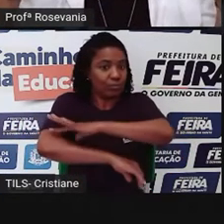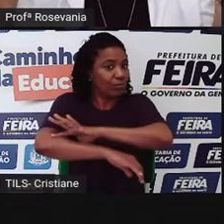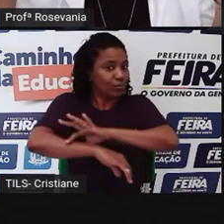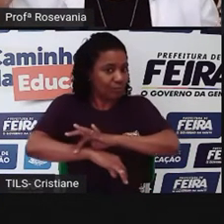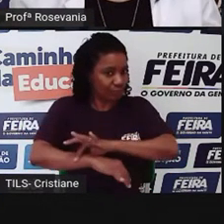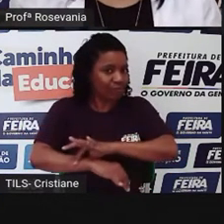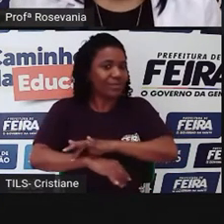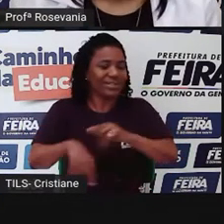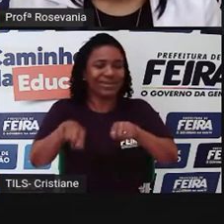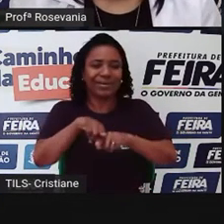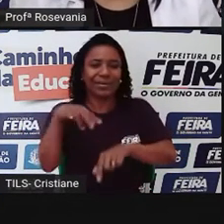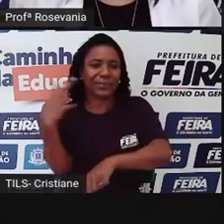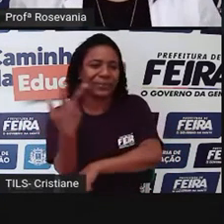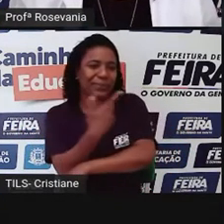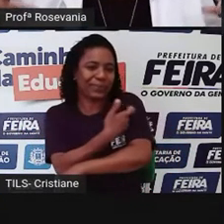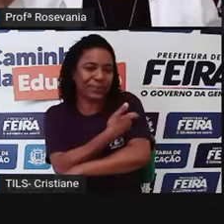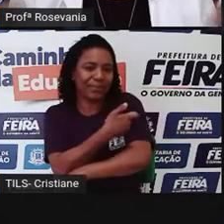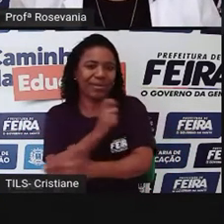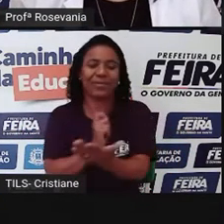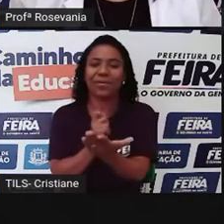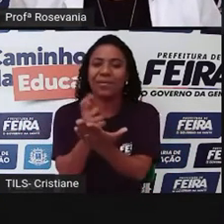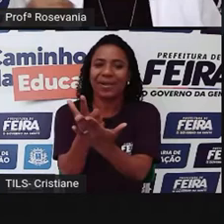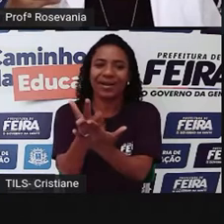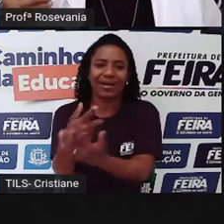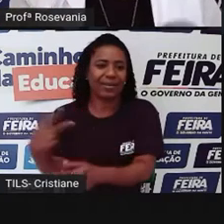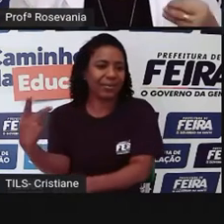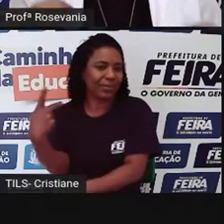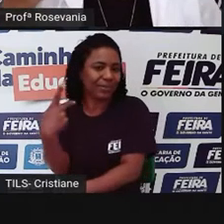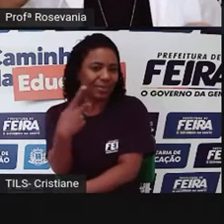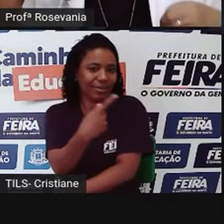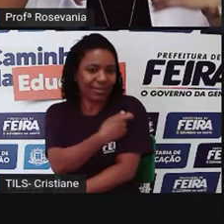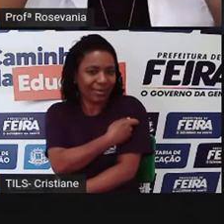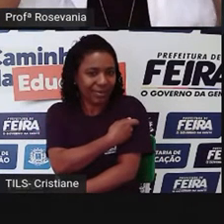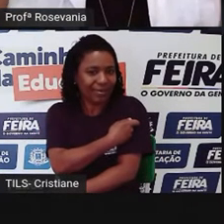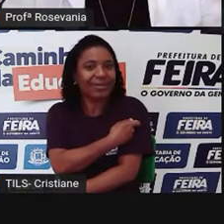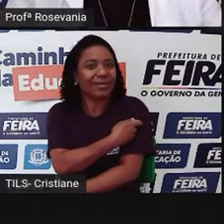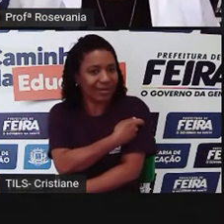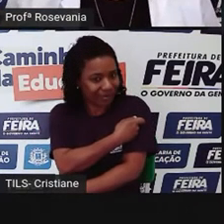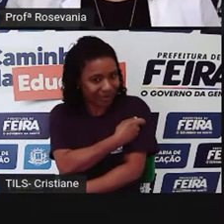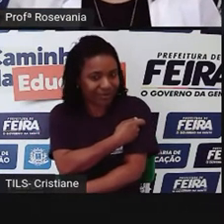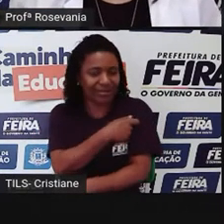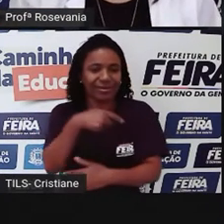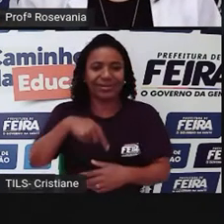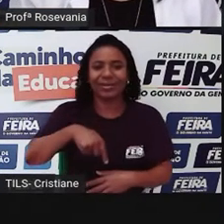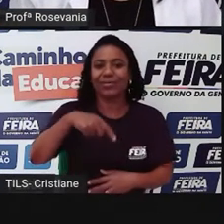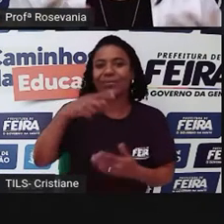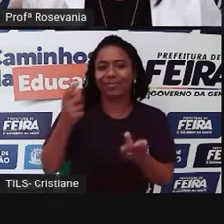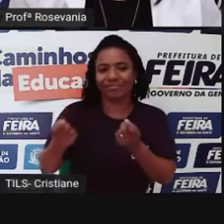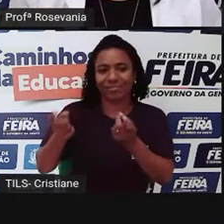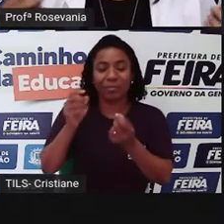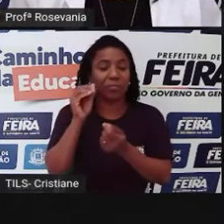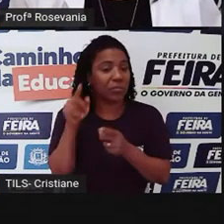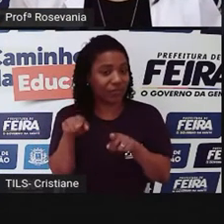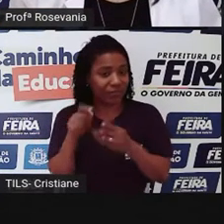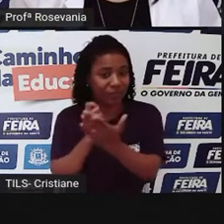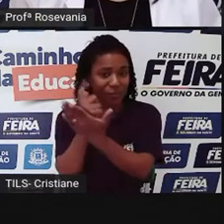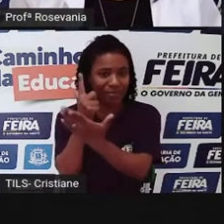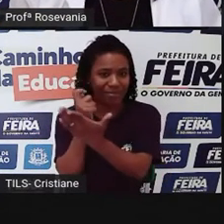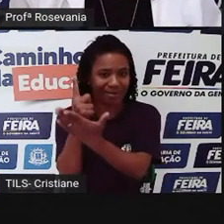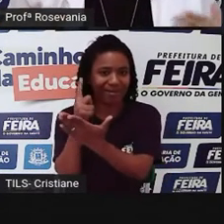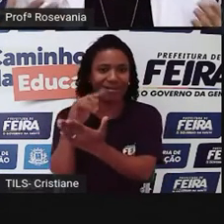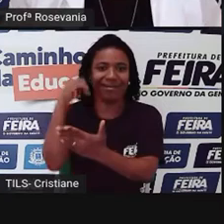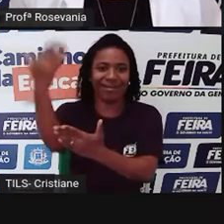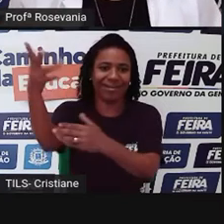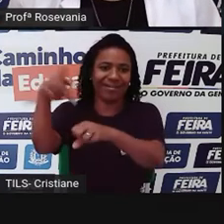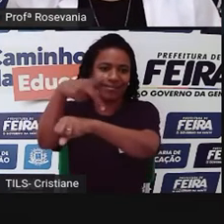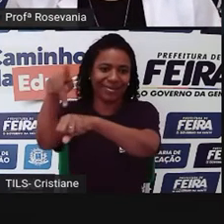de comprar as vacinas. Então a gente botou esse comércio exterior na mídia durante muito tempo